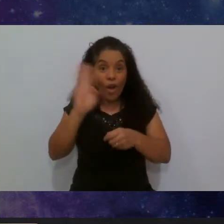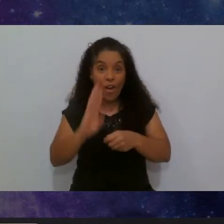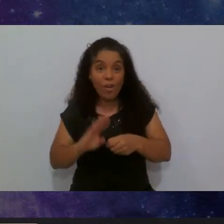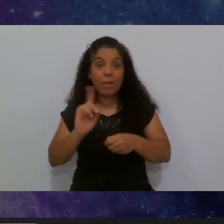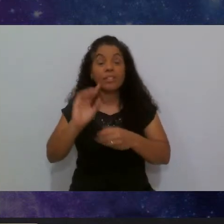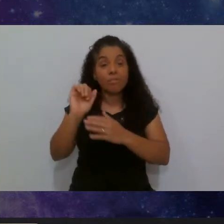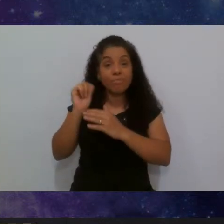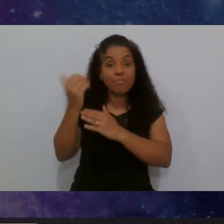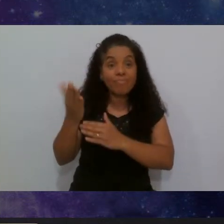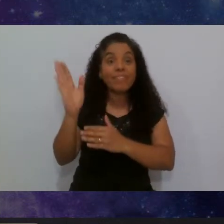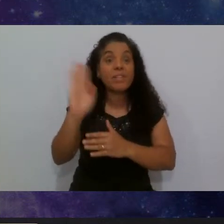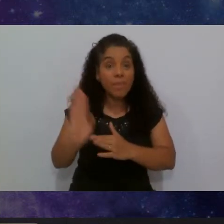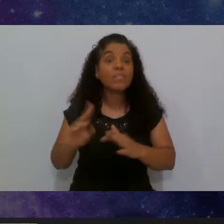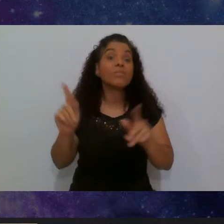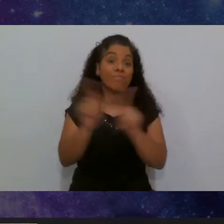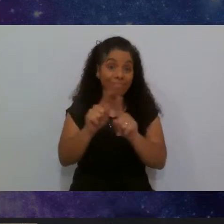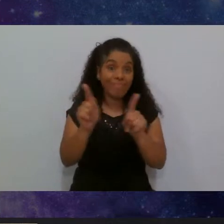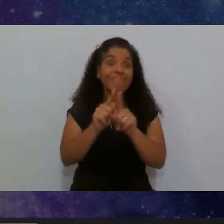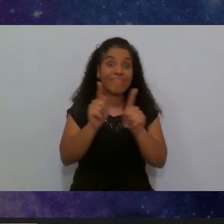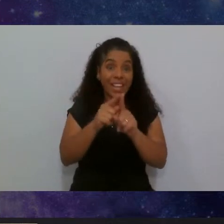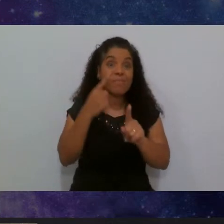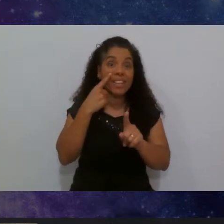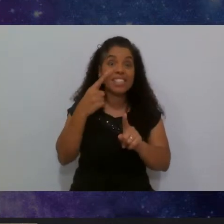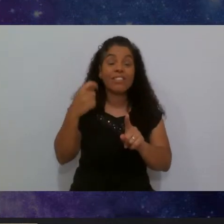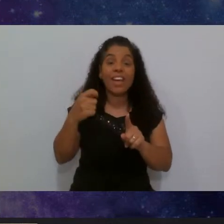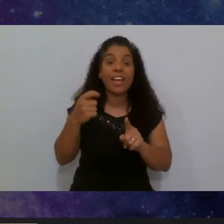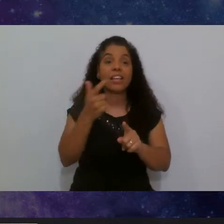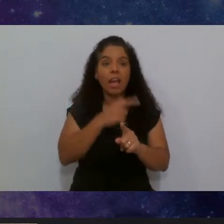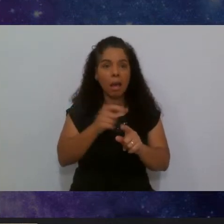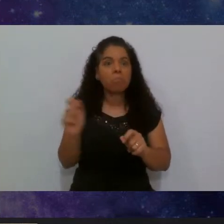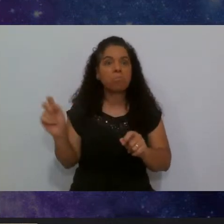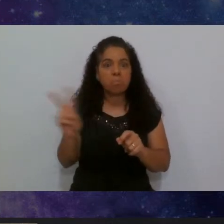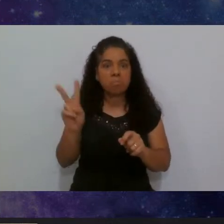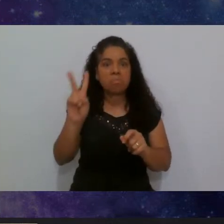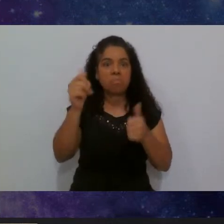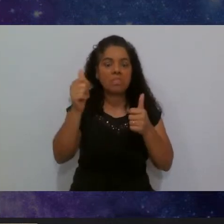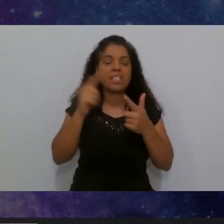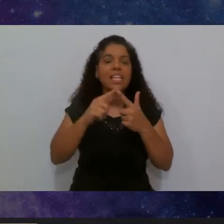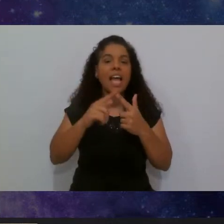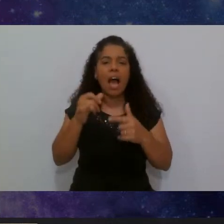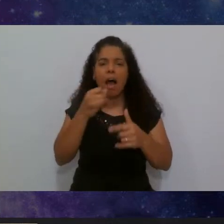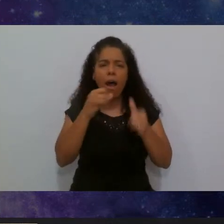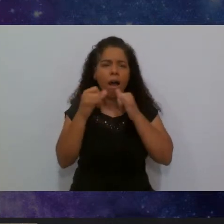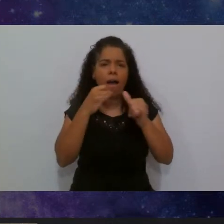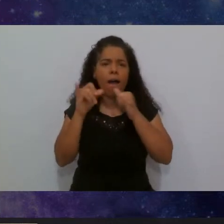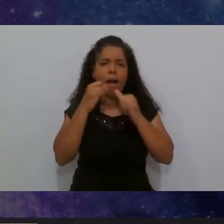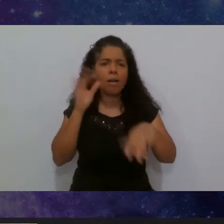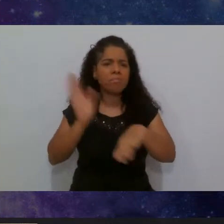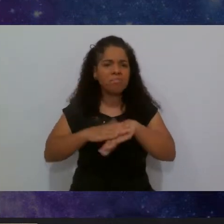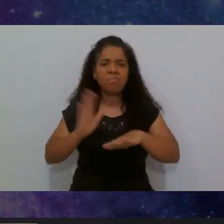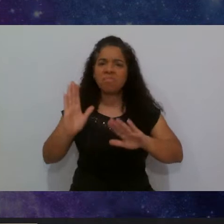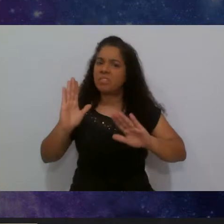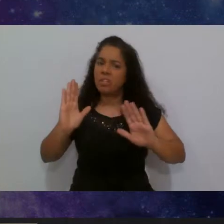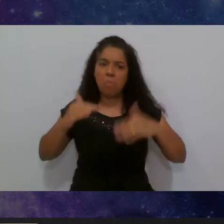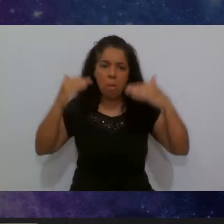fora do Brasil também, você vê que a valorização pela automação é muito grande. Hoje, eu gosto